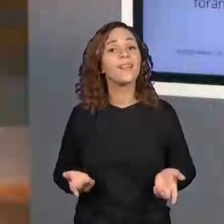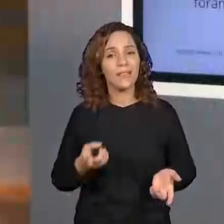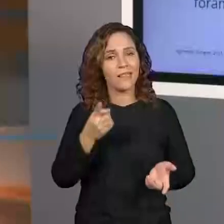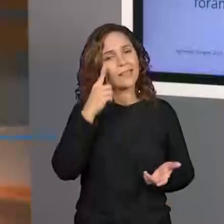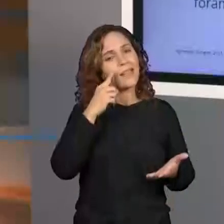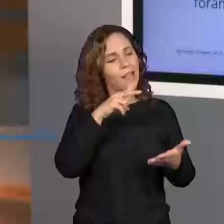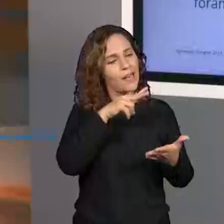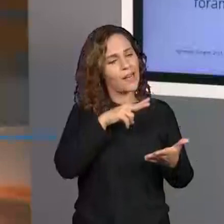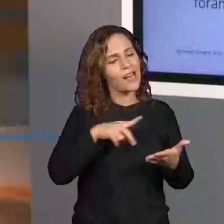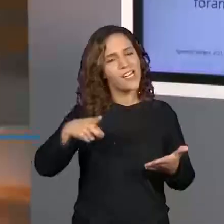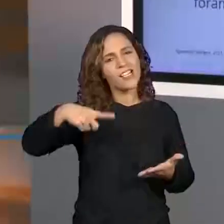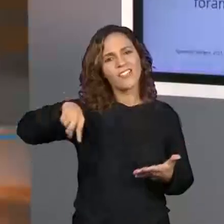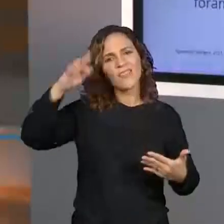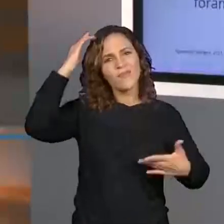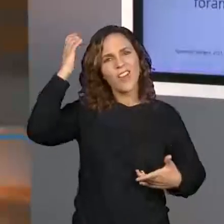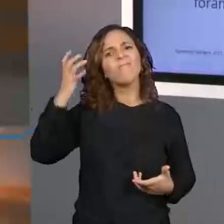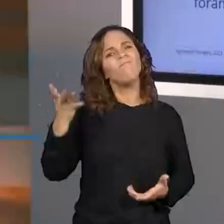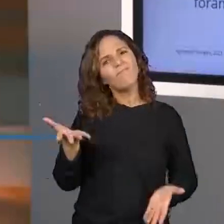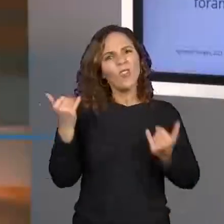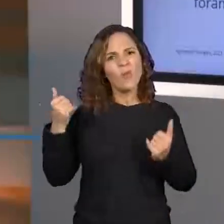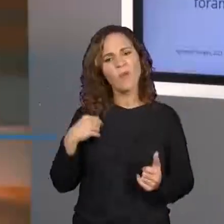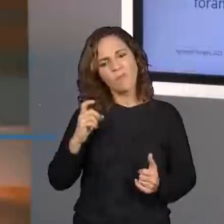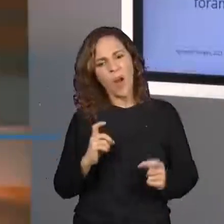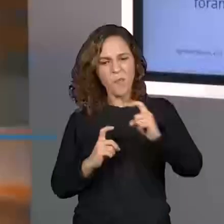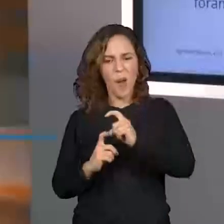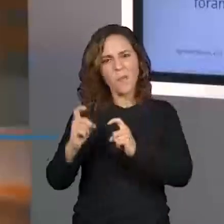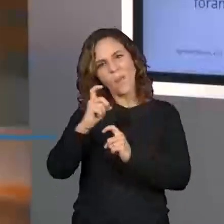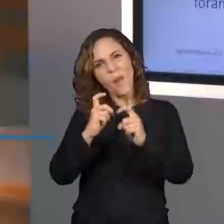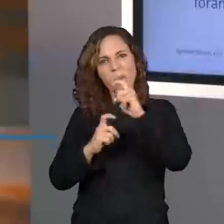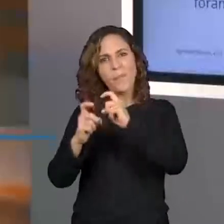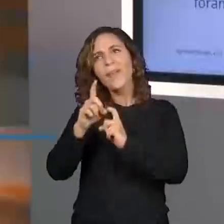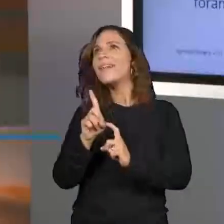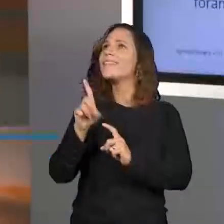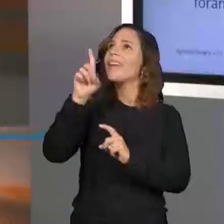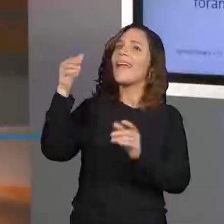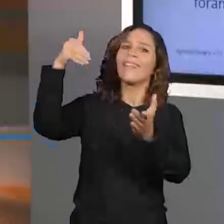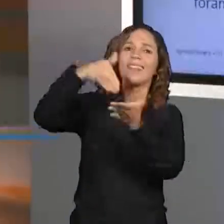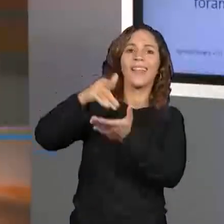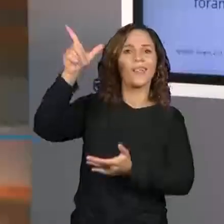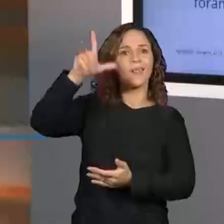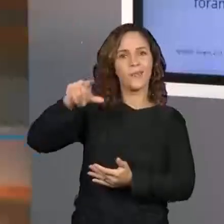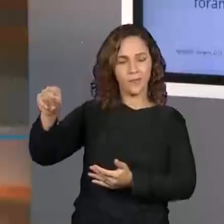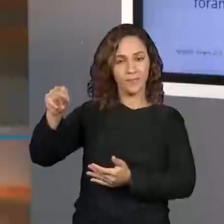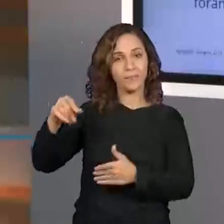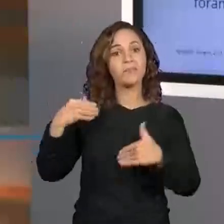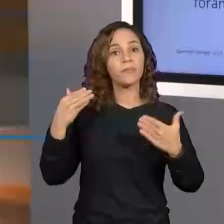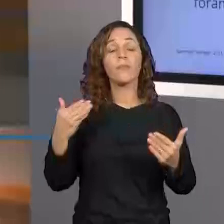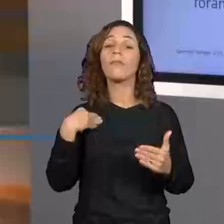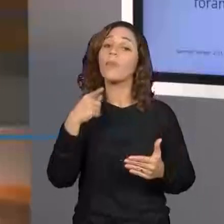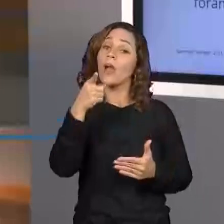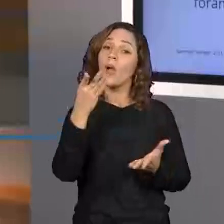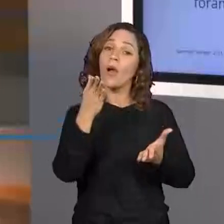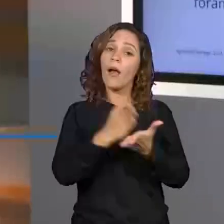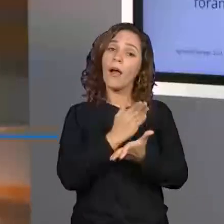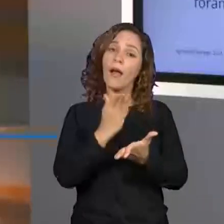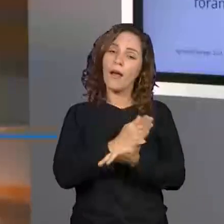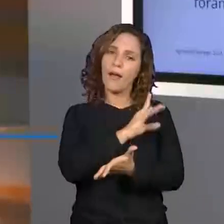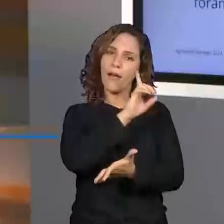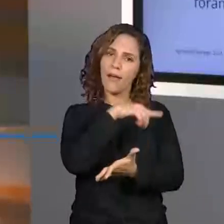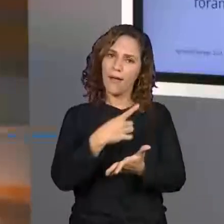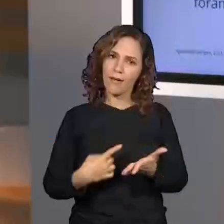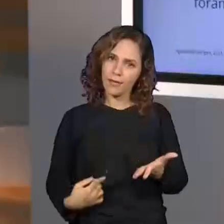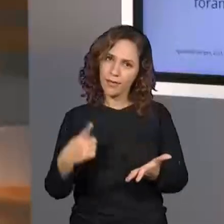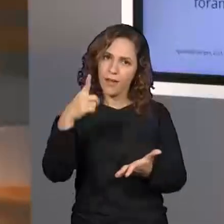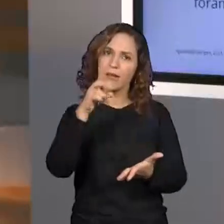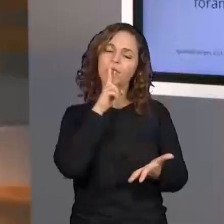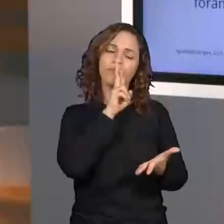decidiram subir até a lua. Então, eu vou deixar essas duas perguntas para vocês. Respondam no caderno. E procure o professor Seba